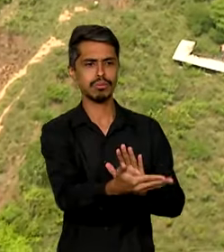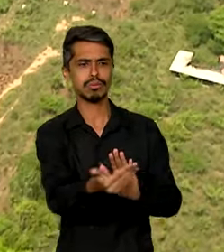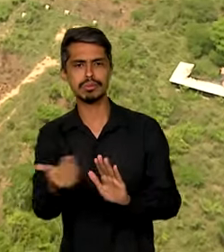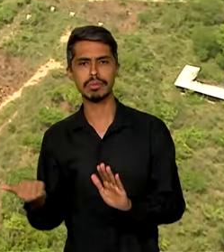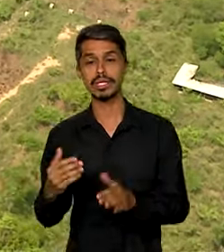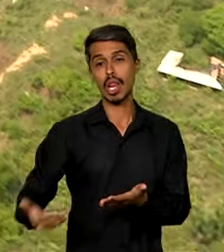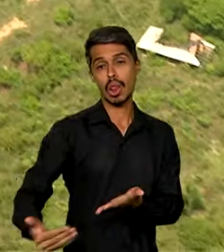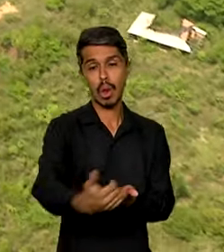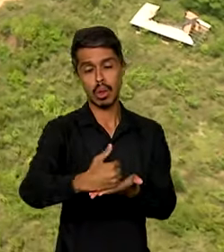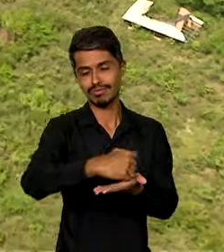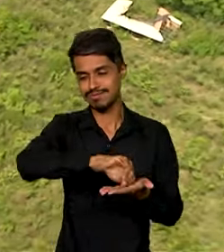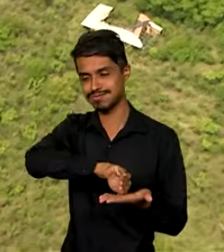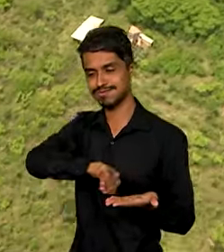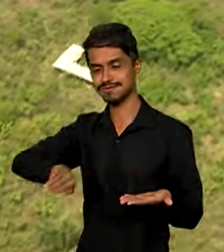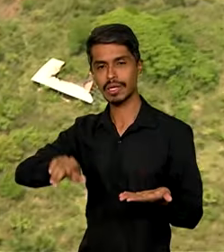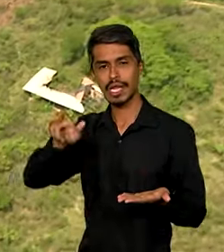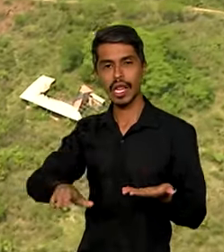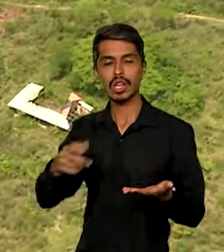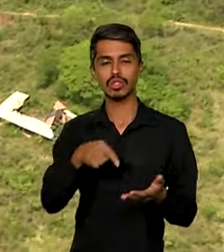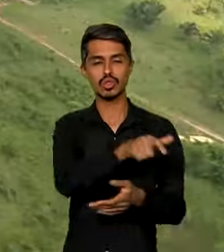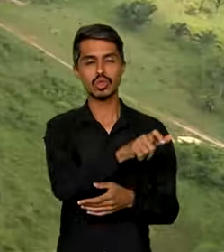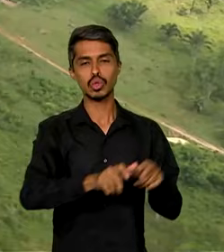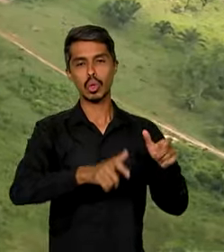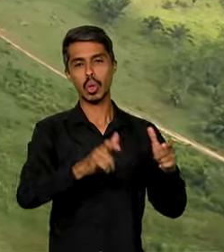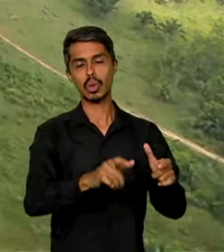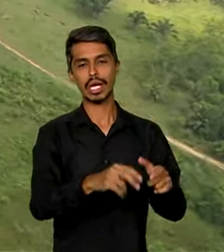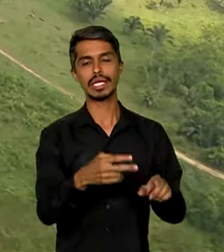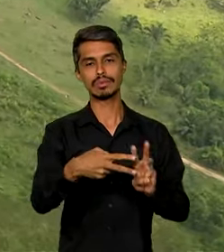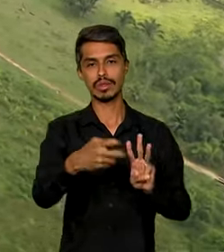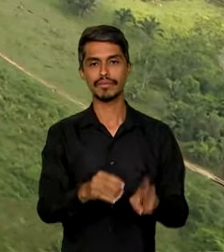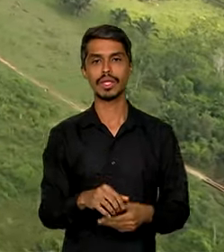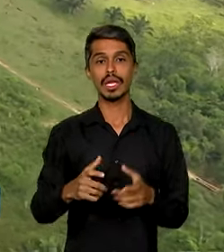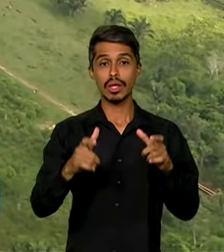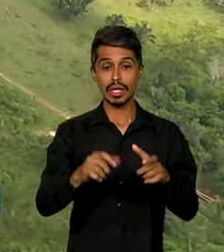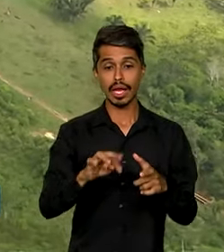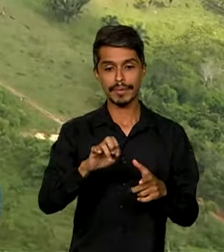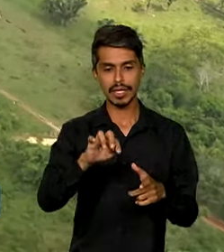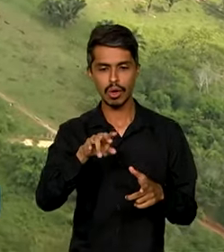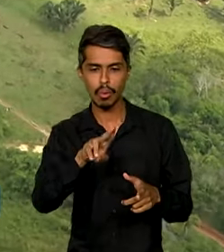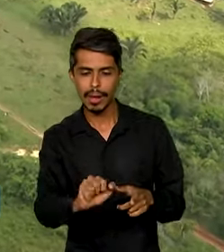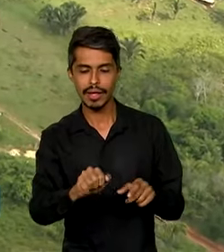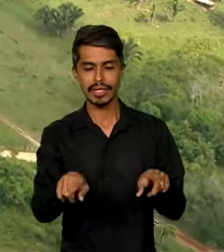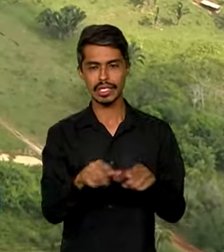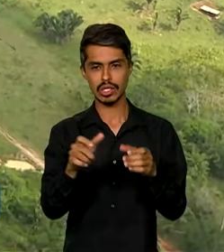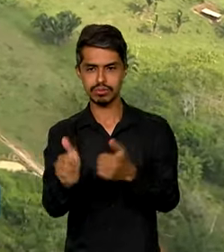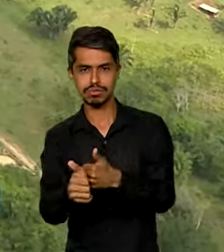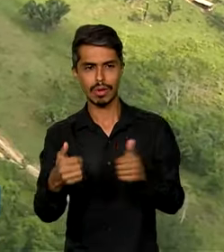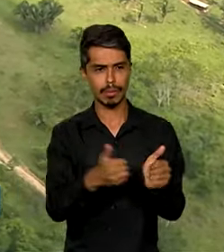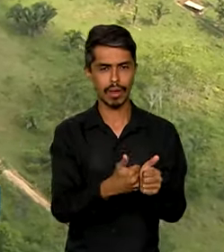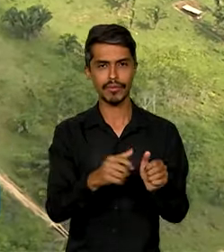seja, a retirada da ocupação irregular das terras indígenas. Os territórios Apterewa e Trincheira, Bacajá, são vizinhos e